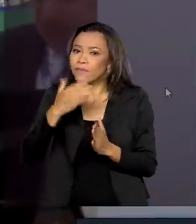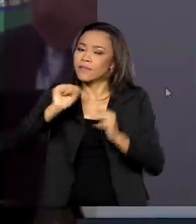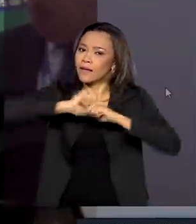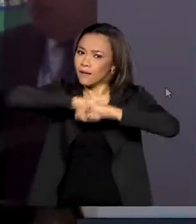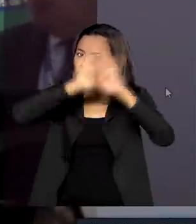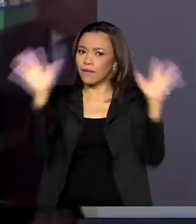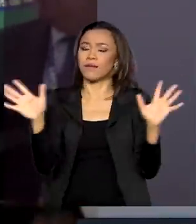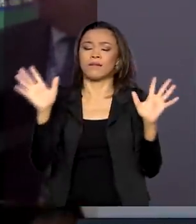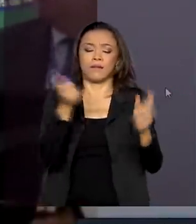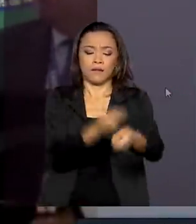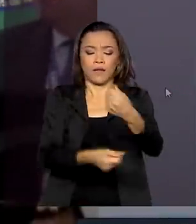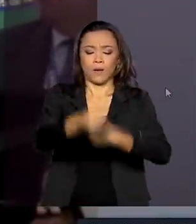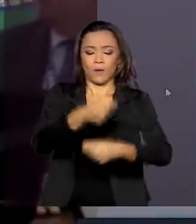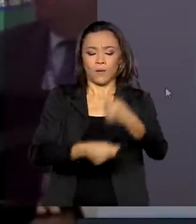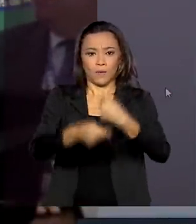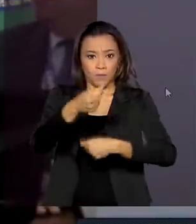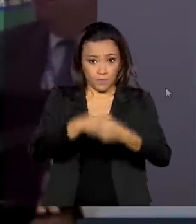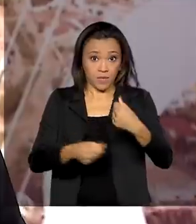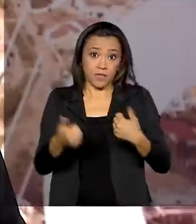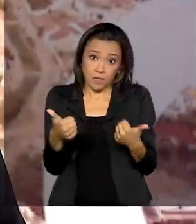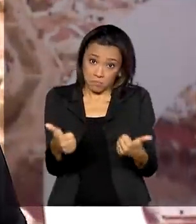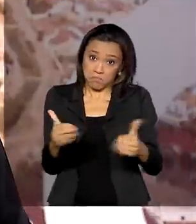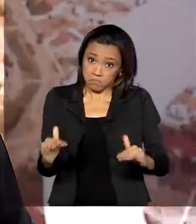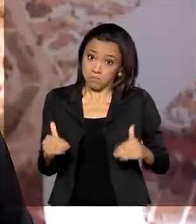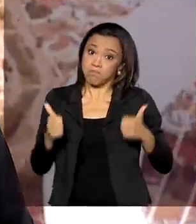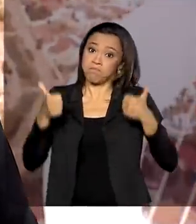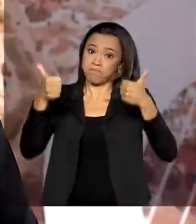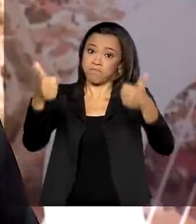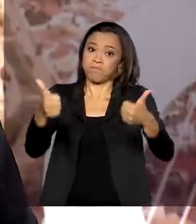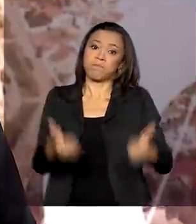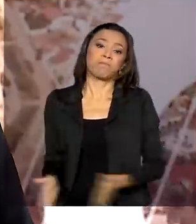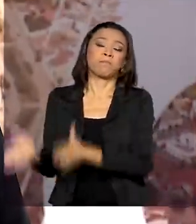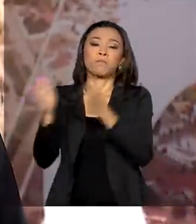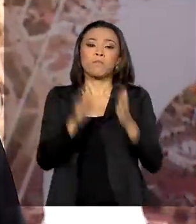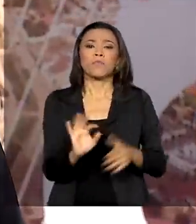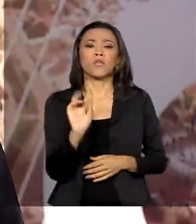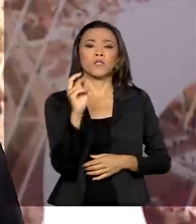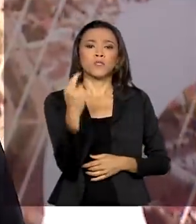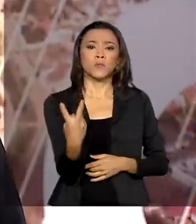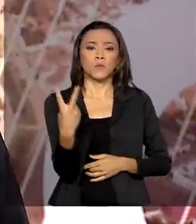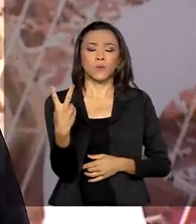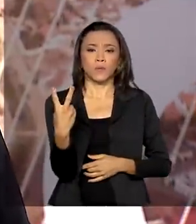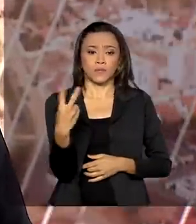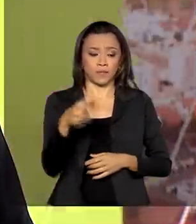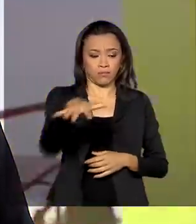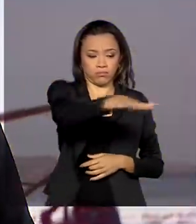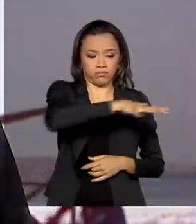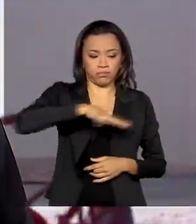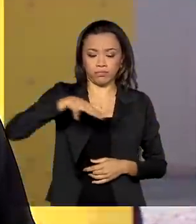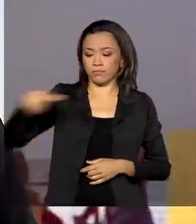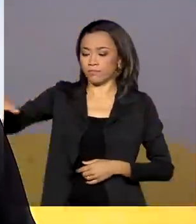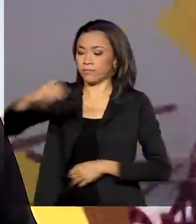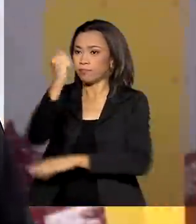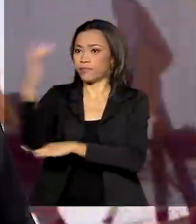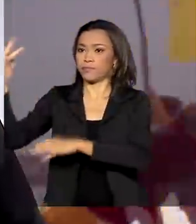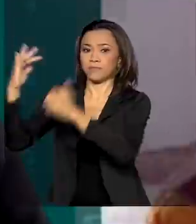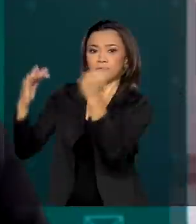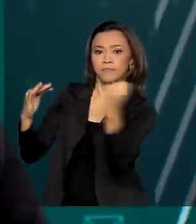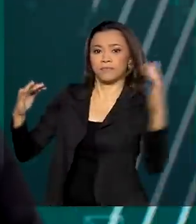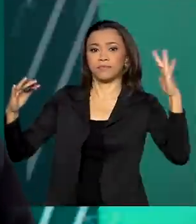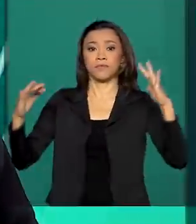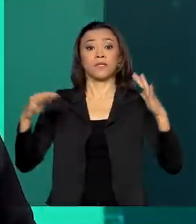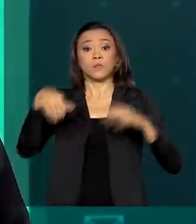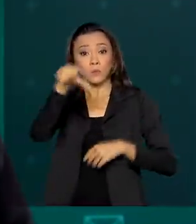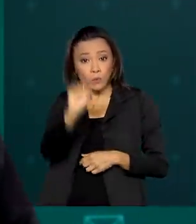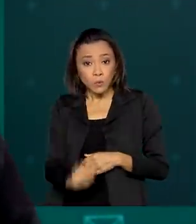claro que a economia realmente pegou. Dois parques nacionais localizados na região sul do país vão ser